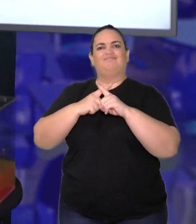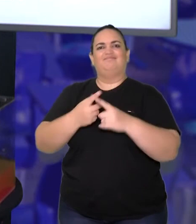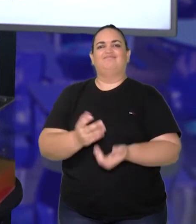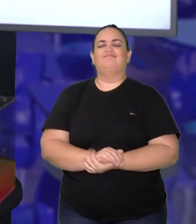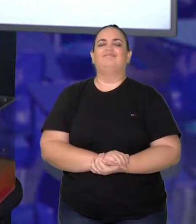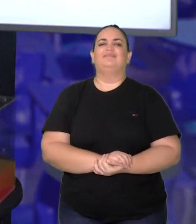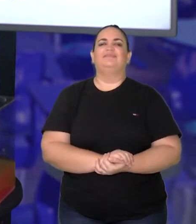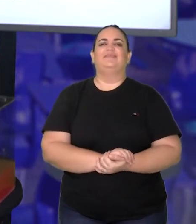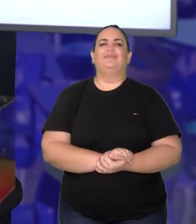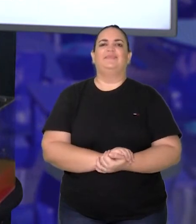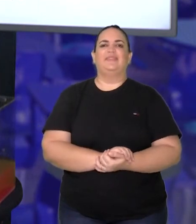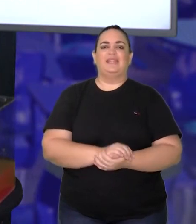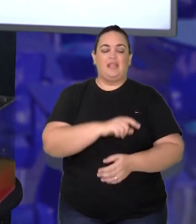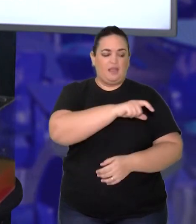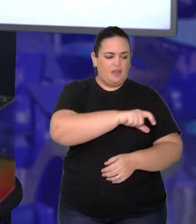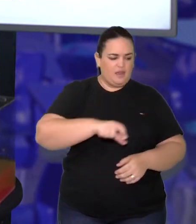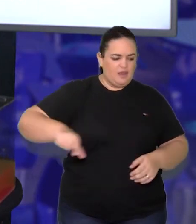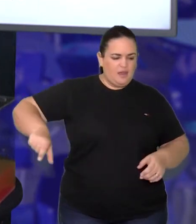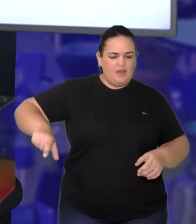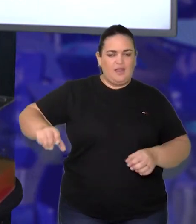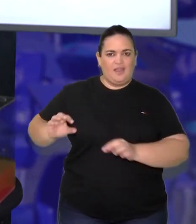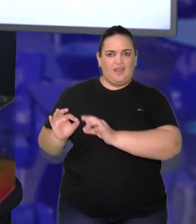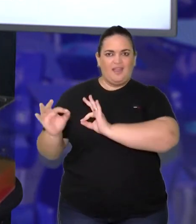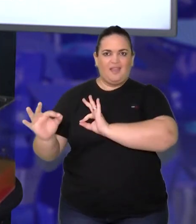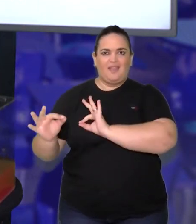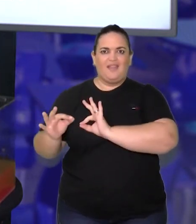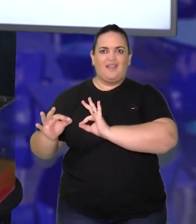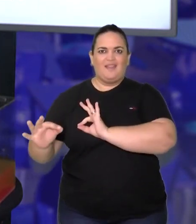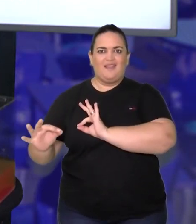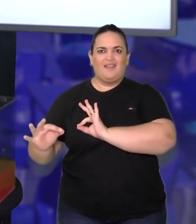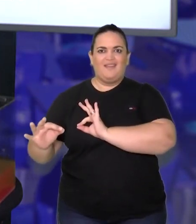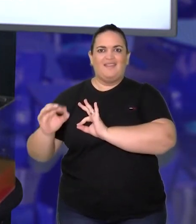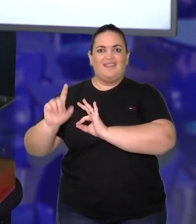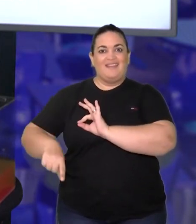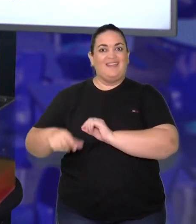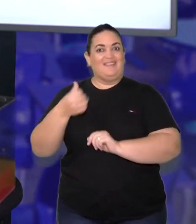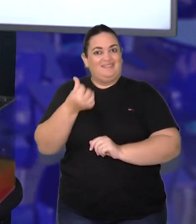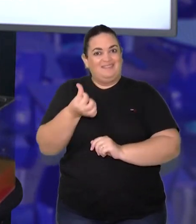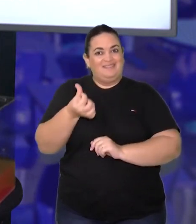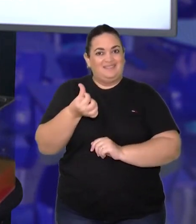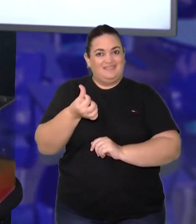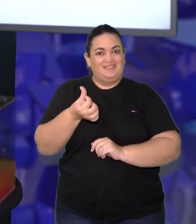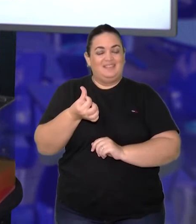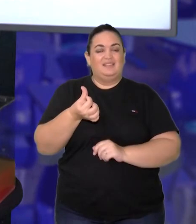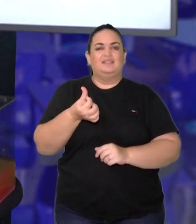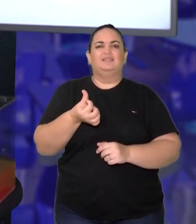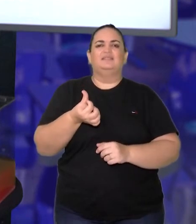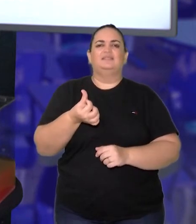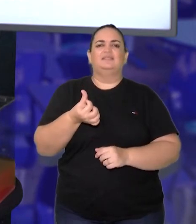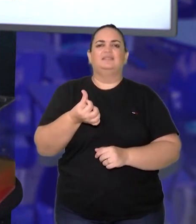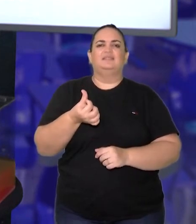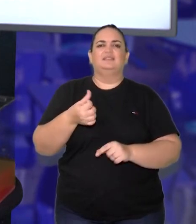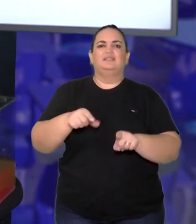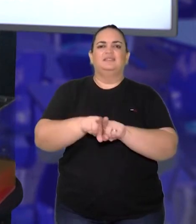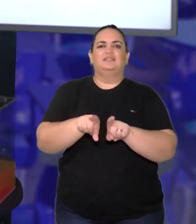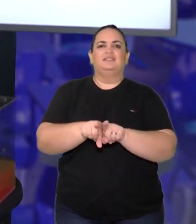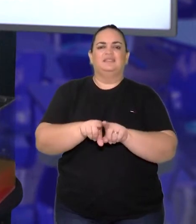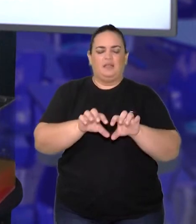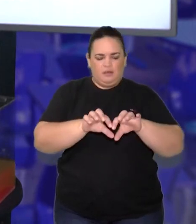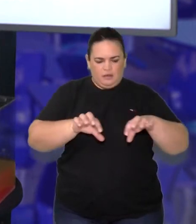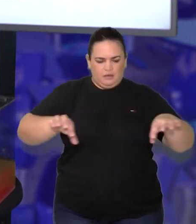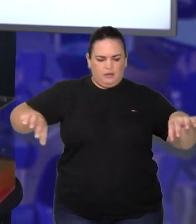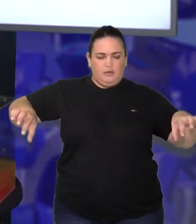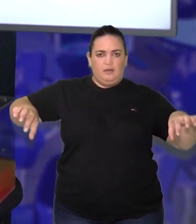a quantidade que tem na largura, que já sabemos aí que são seis cubinhos, o que tem na largura,